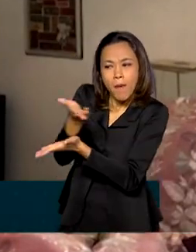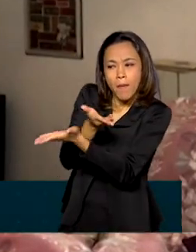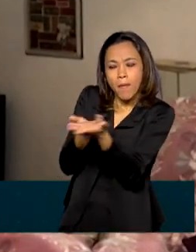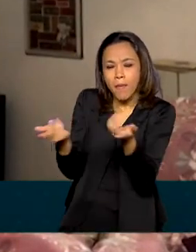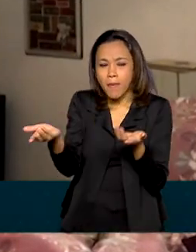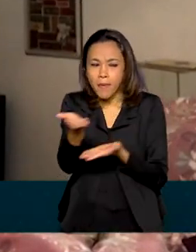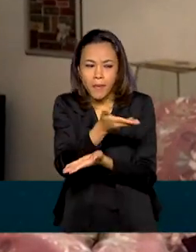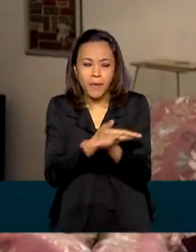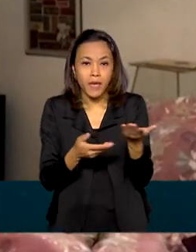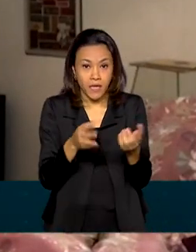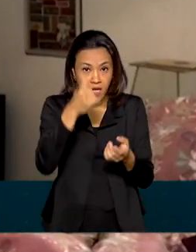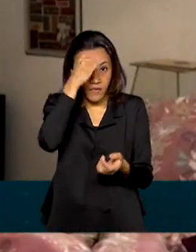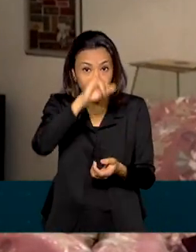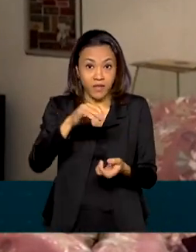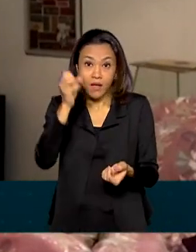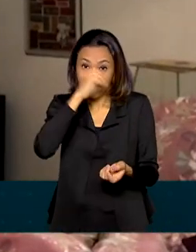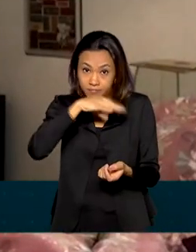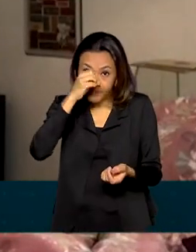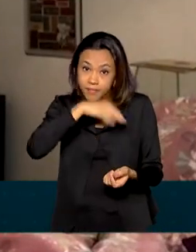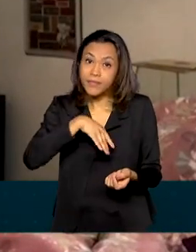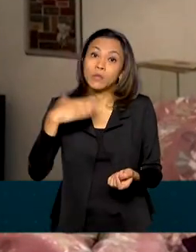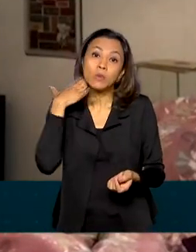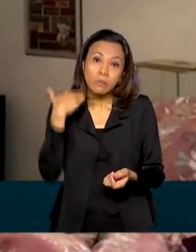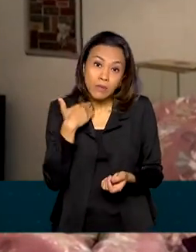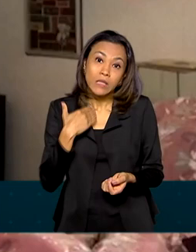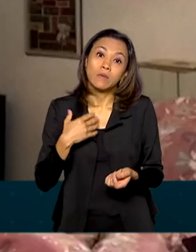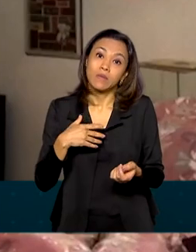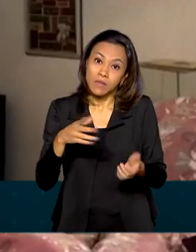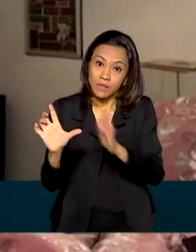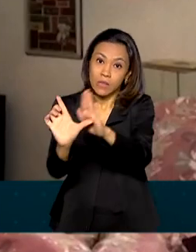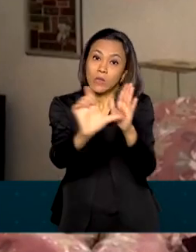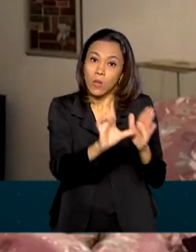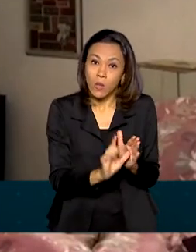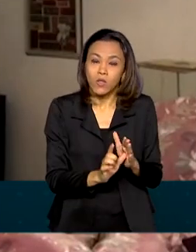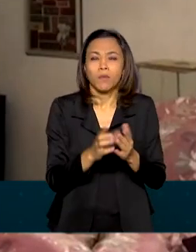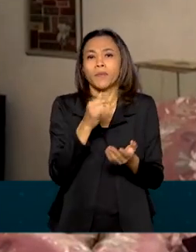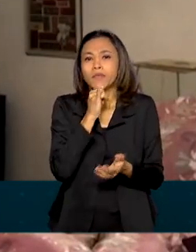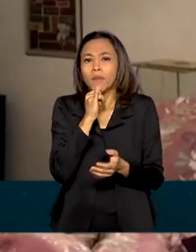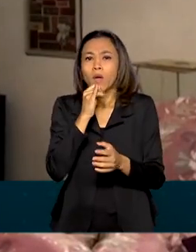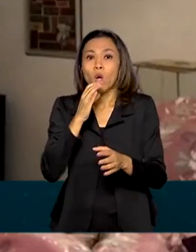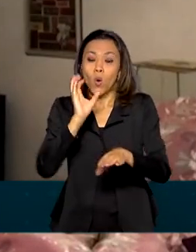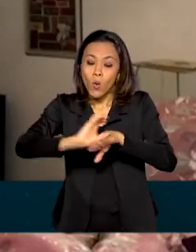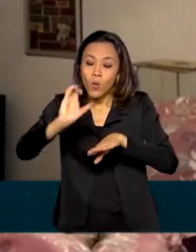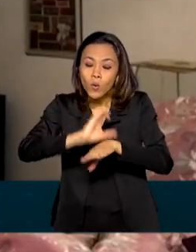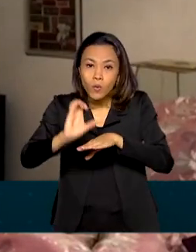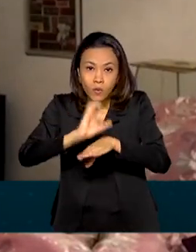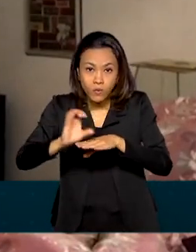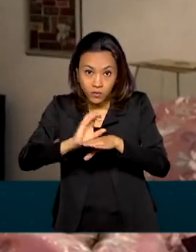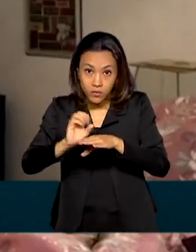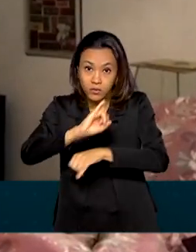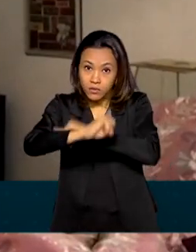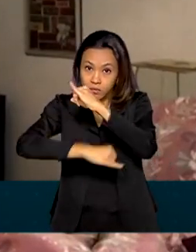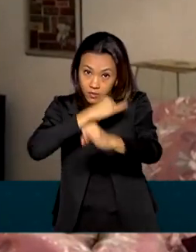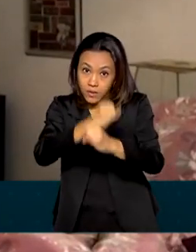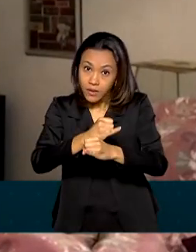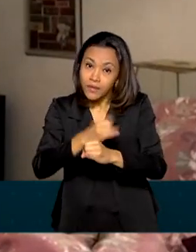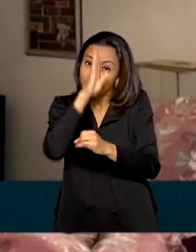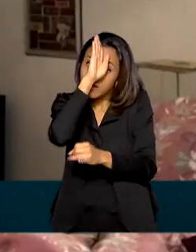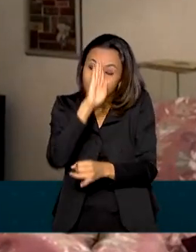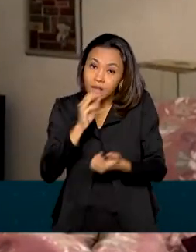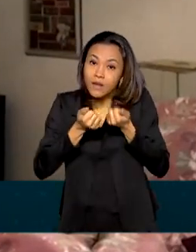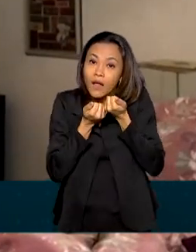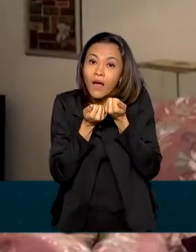práticas abusivas de bancos e comércio. Cursos online com esses temas são disponibilizados de graça